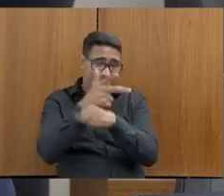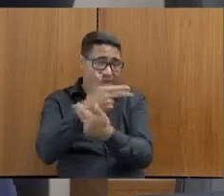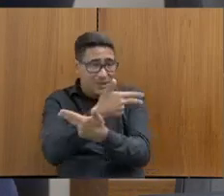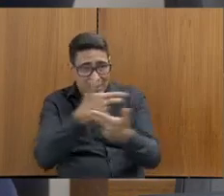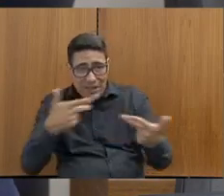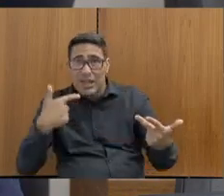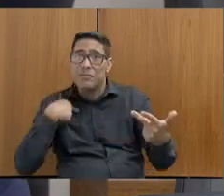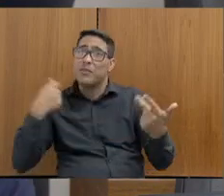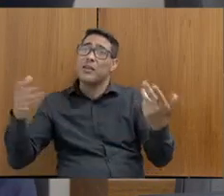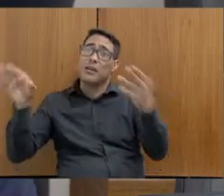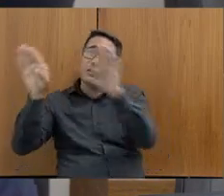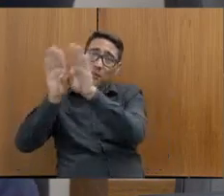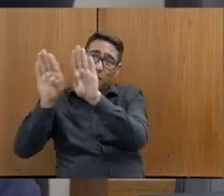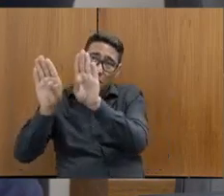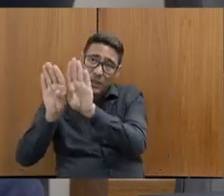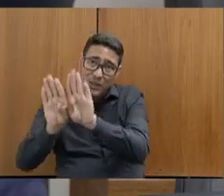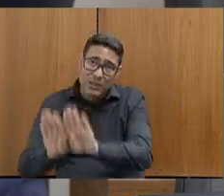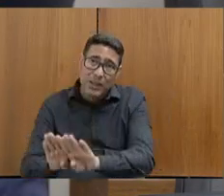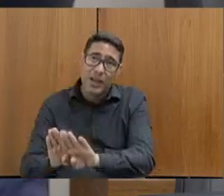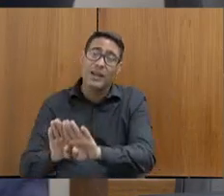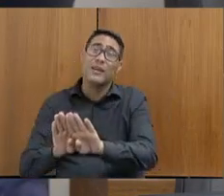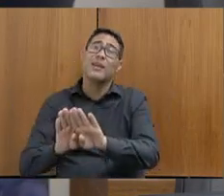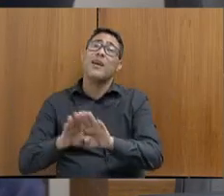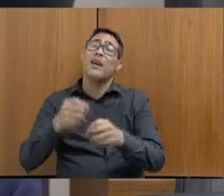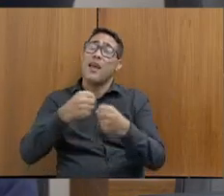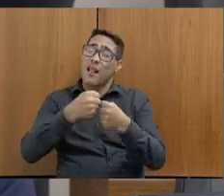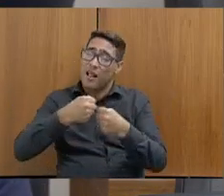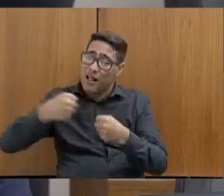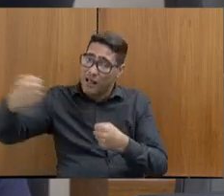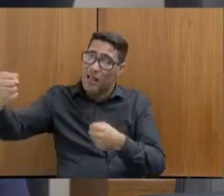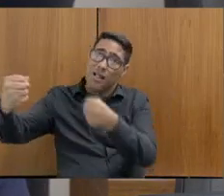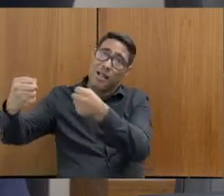preso, eles têm que fechar a delegacia e levar os presos.